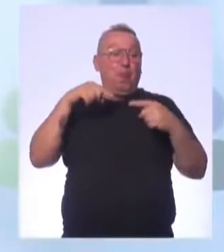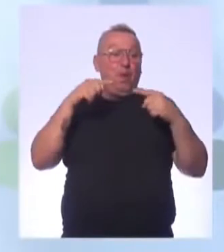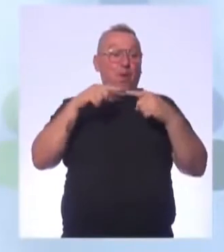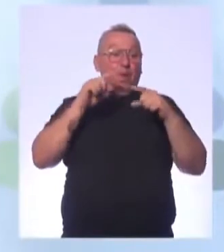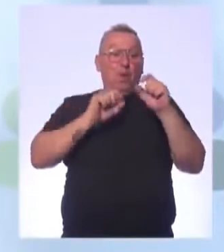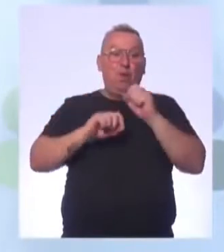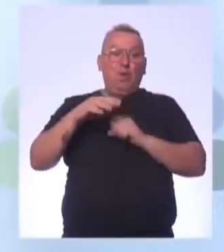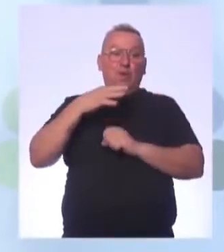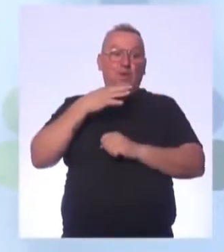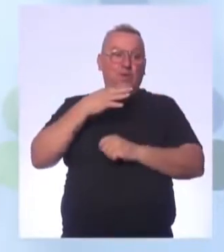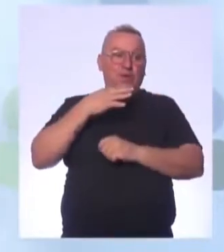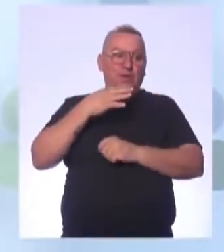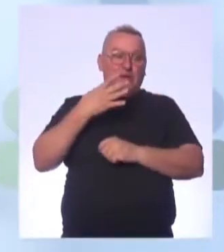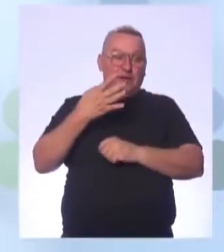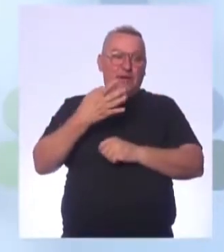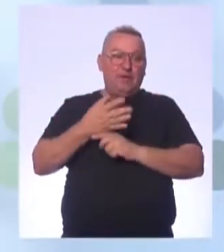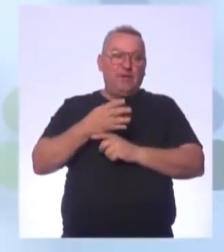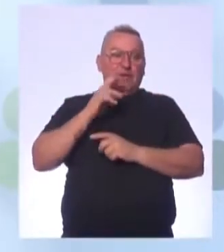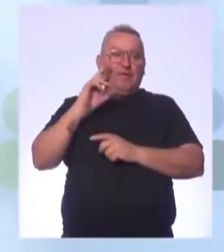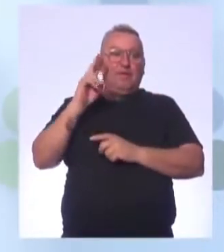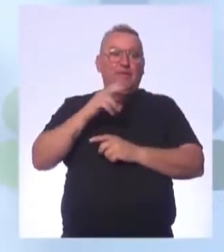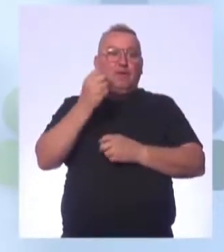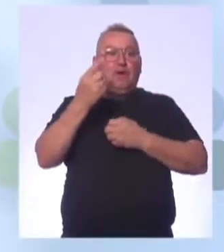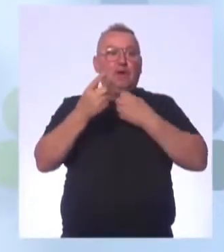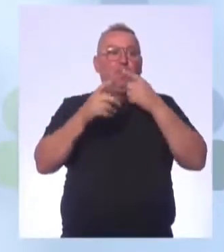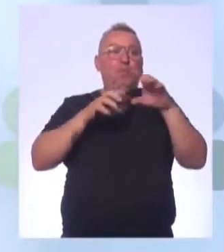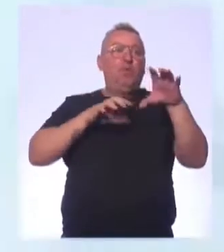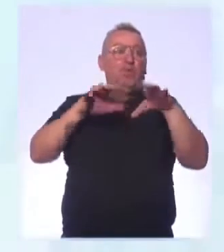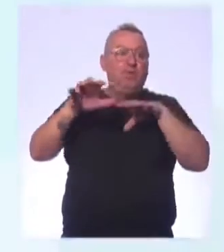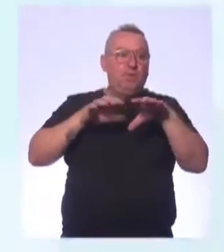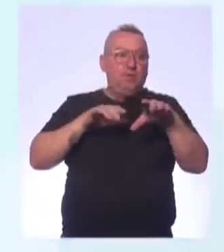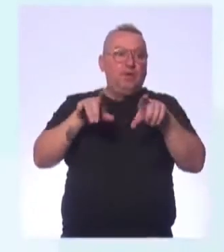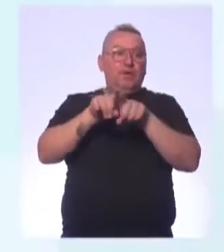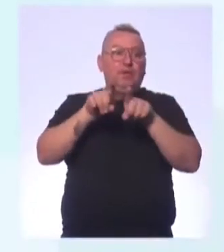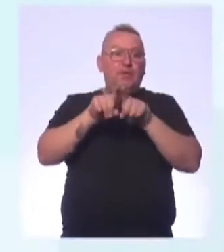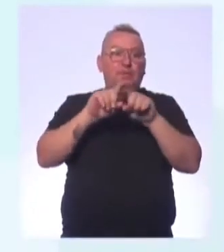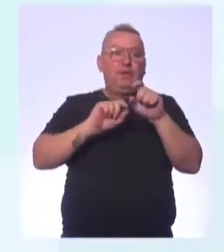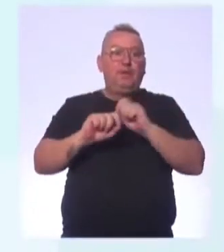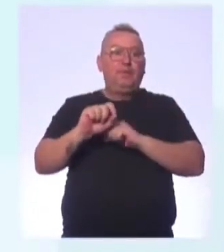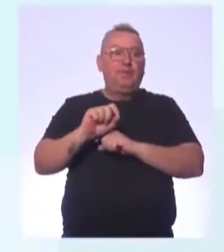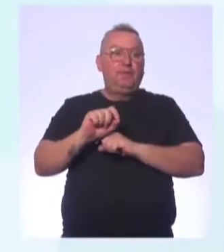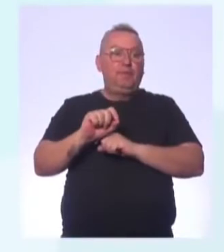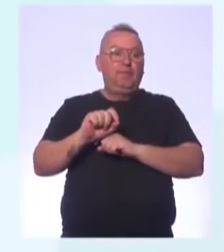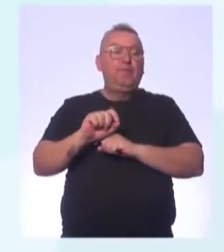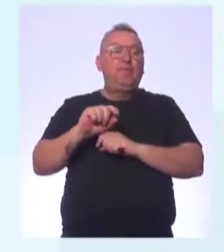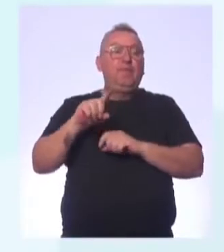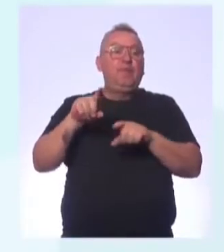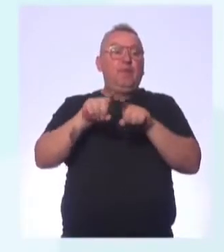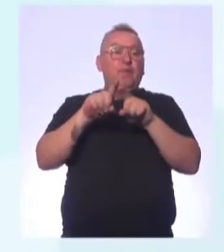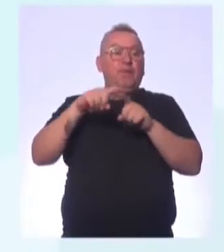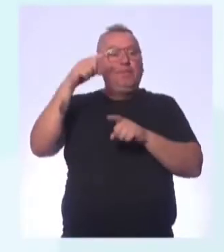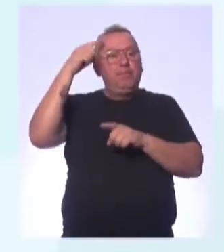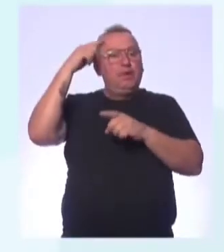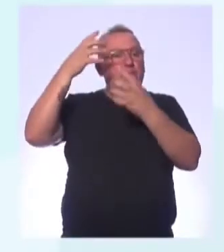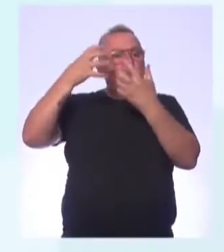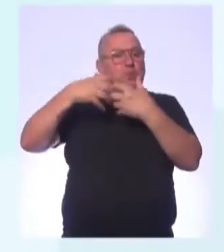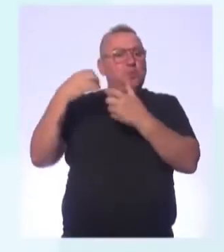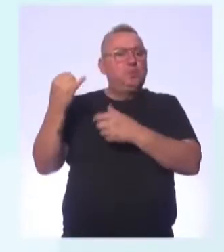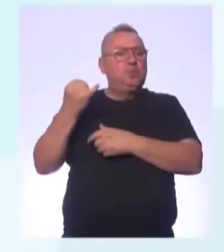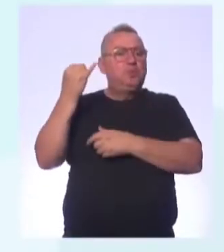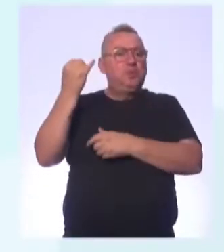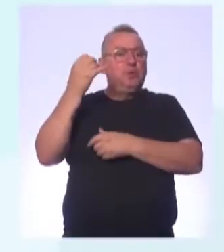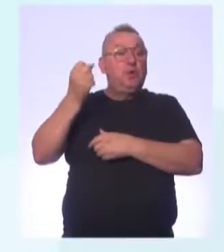aí é conhecer, né, nós vamos ver alguns movimentos desses esportes de marca, assim como refletir sobre a